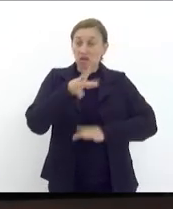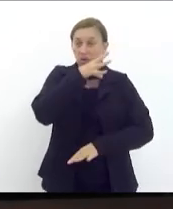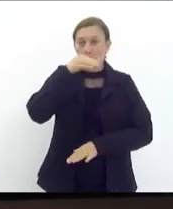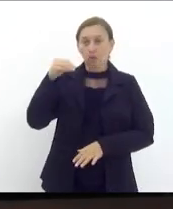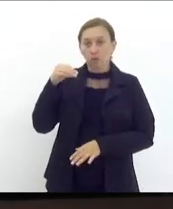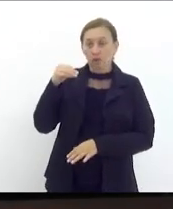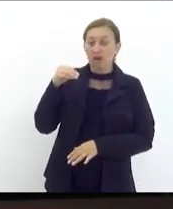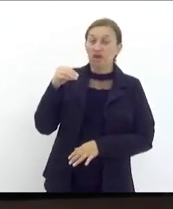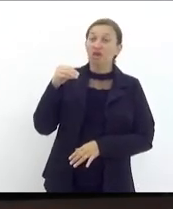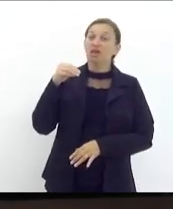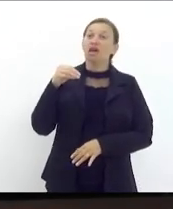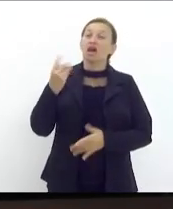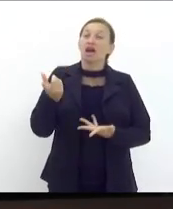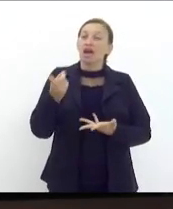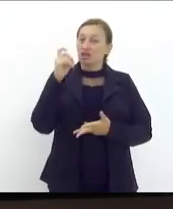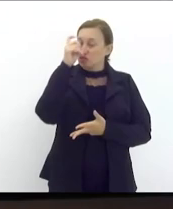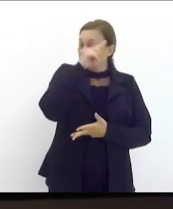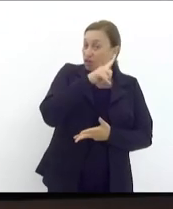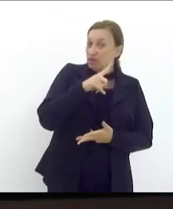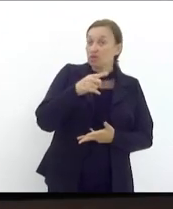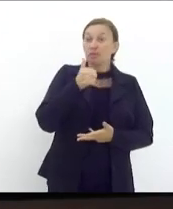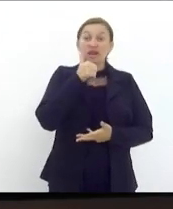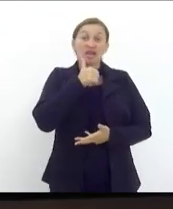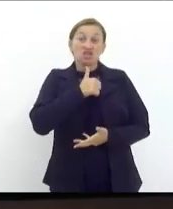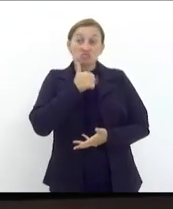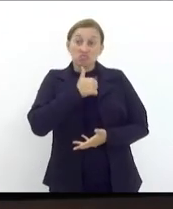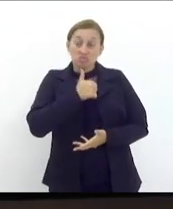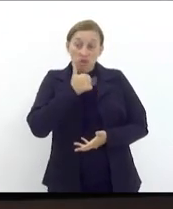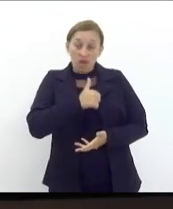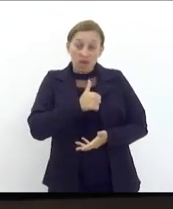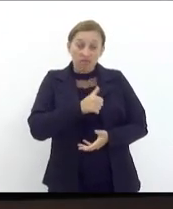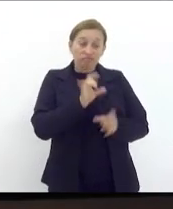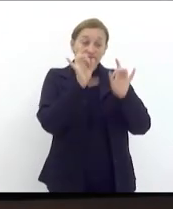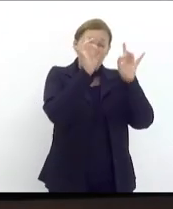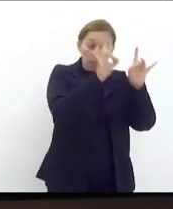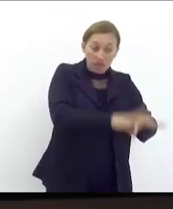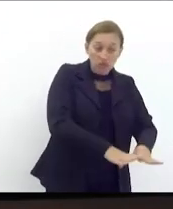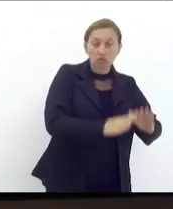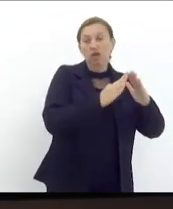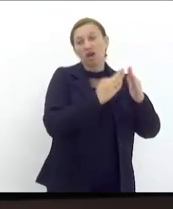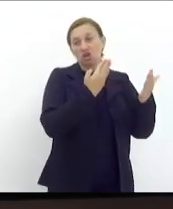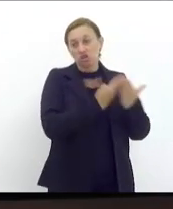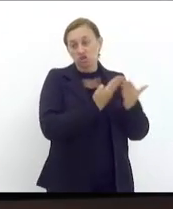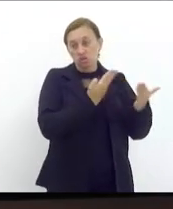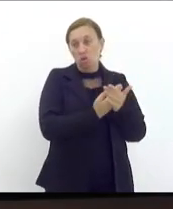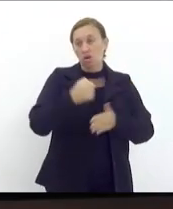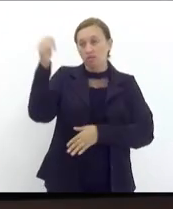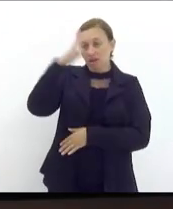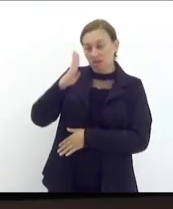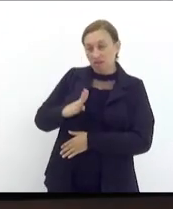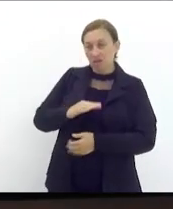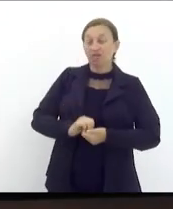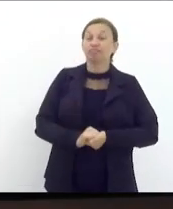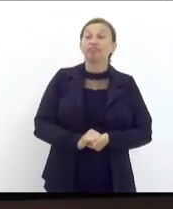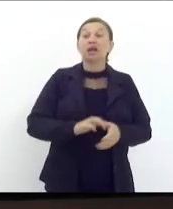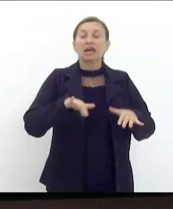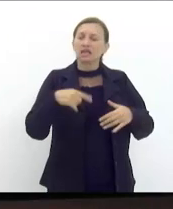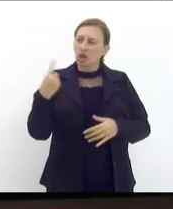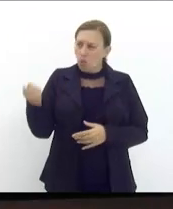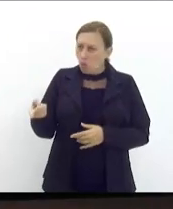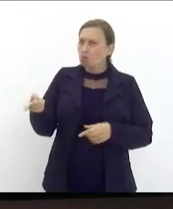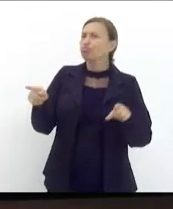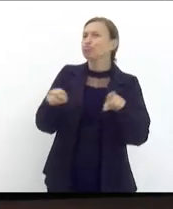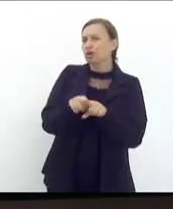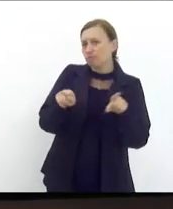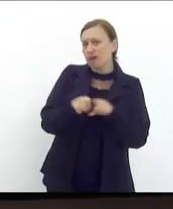principais fatores para que essas meninas brasileiras deixem de frequentar a sala de aula em todo o Brasil. Mas tem um outro recorte